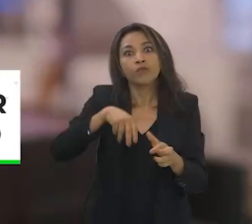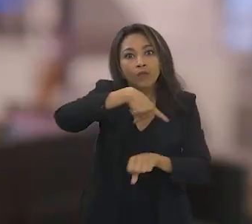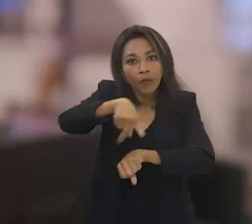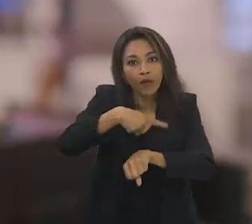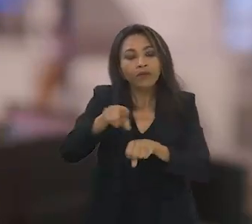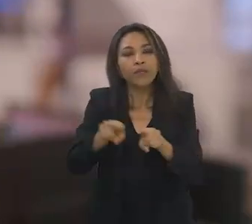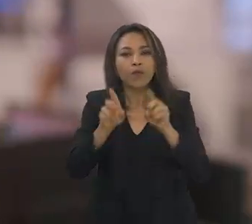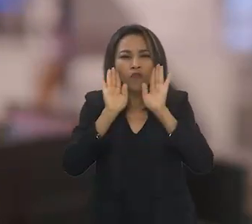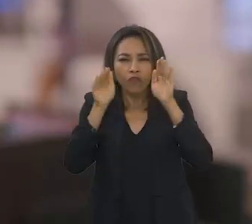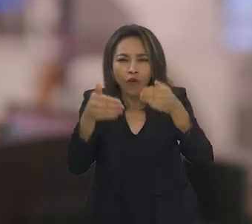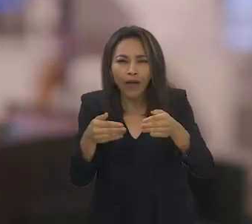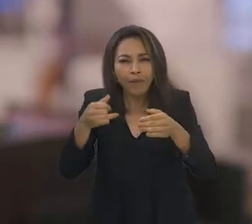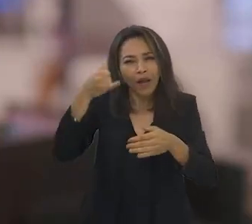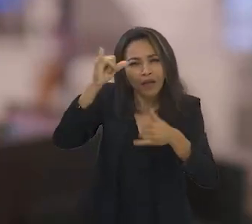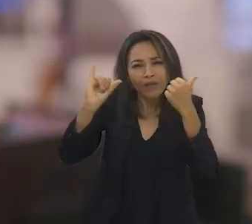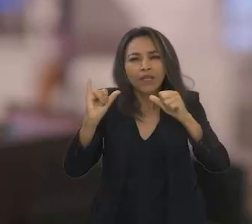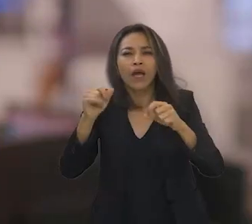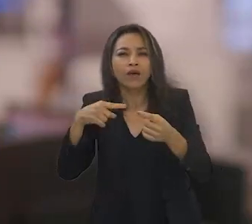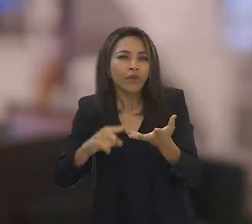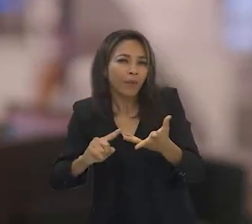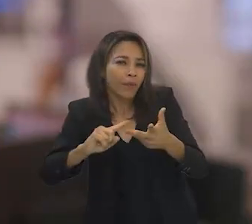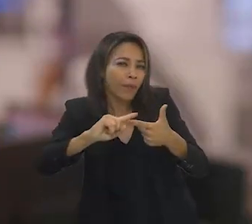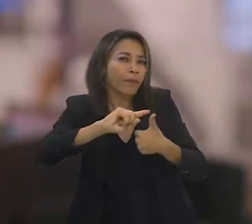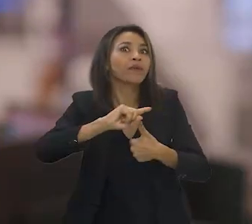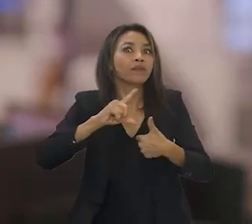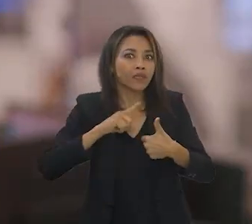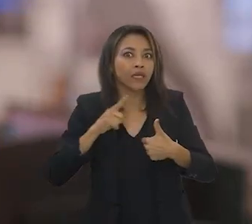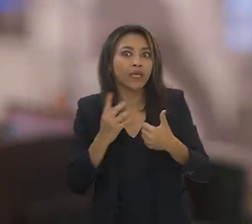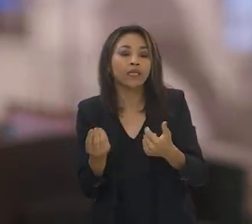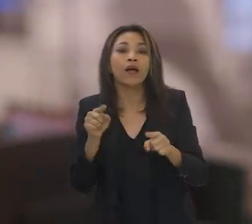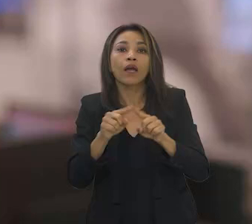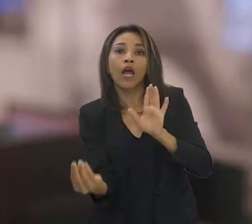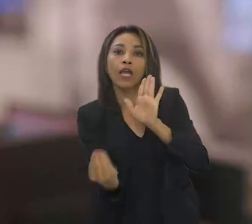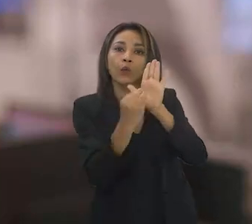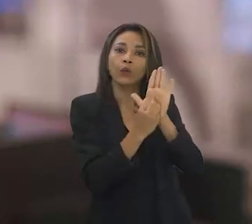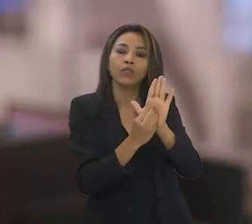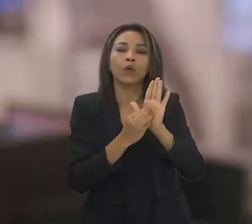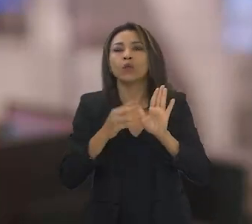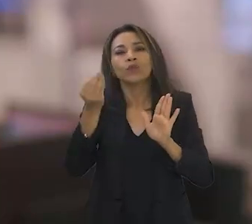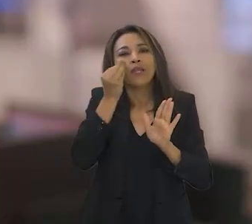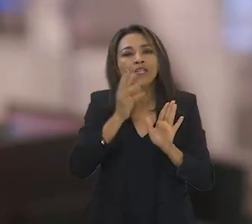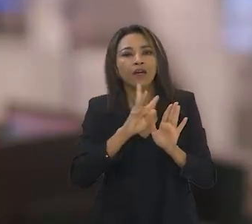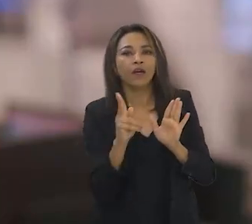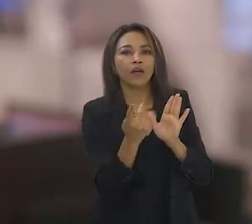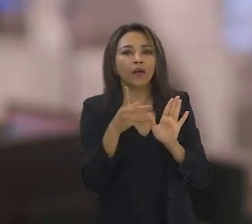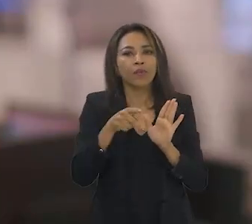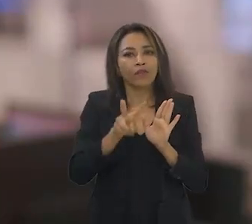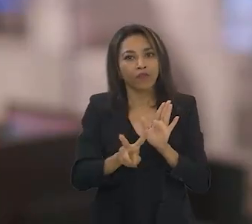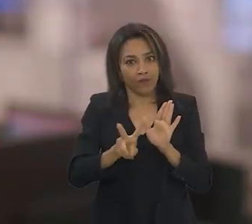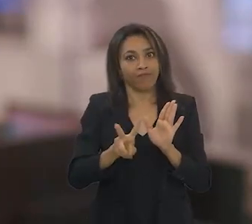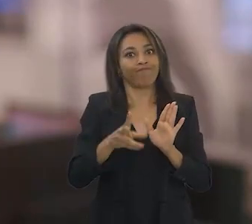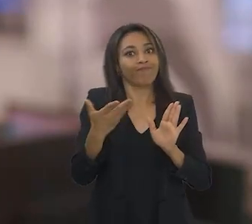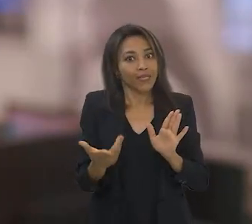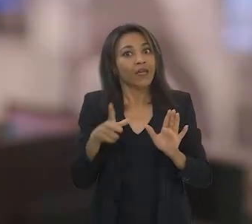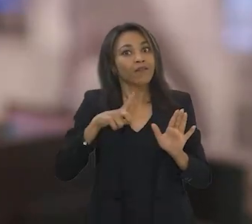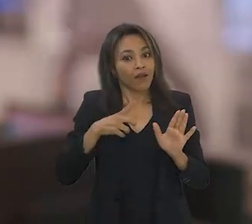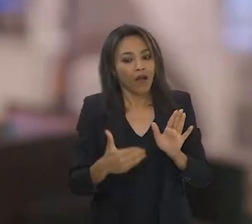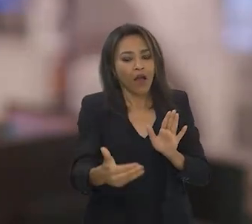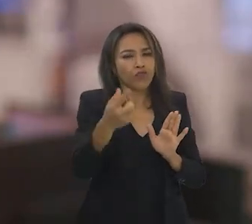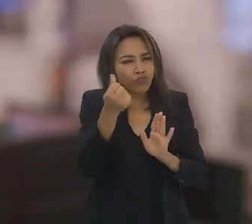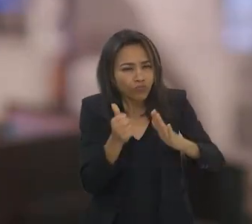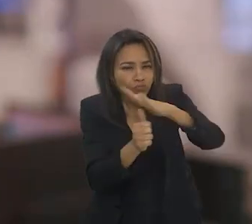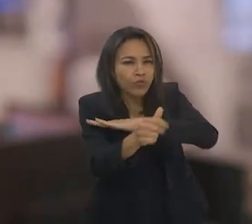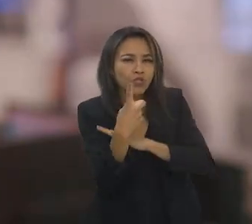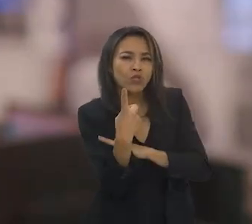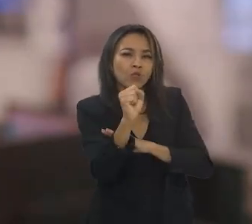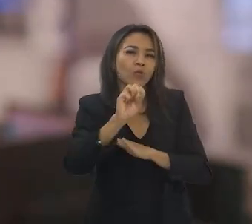país. Além de focar na prevenção, a iniciativa prevê a inclusão do teste do HPV no SUS. Inicialmente,